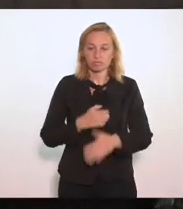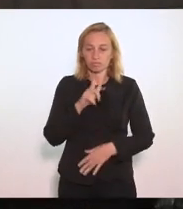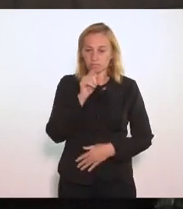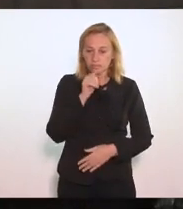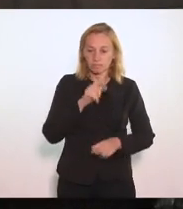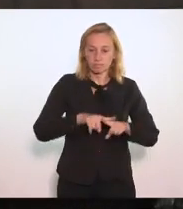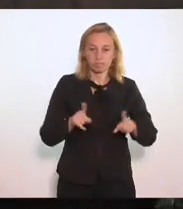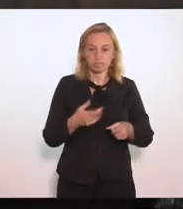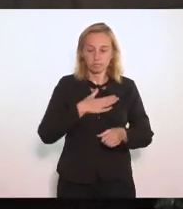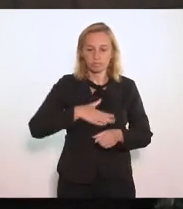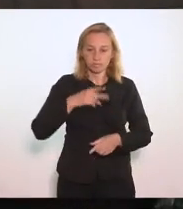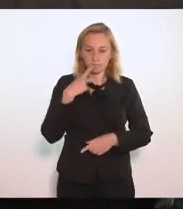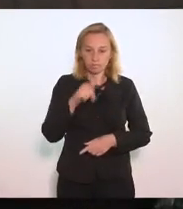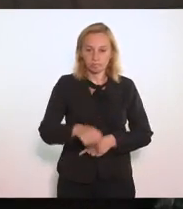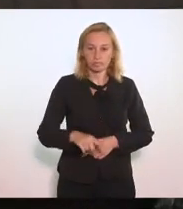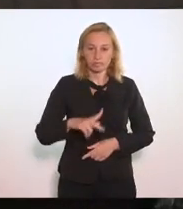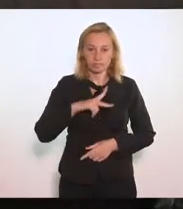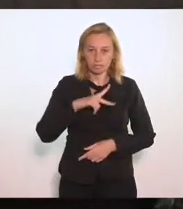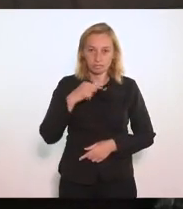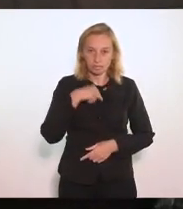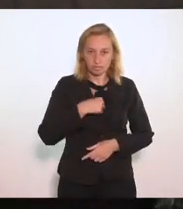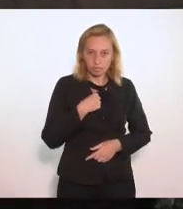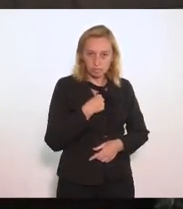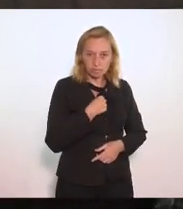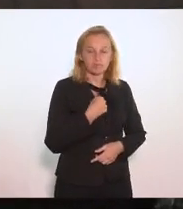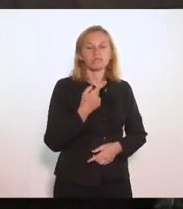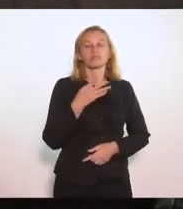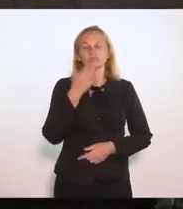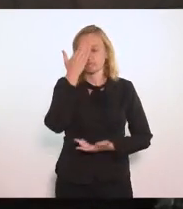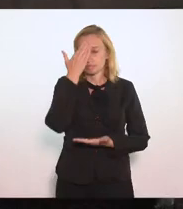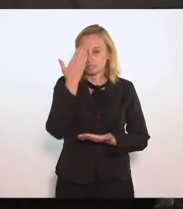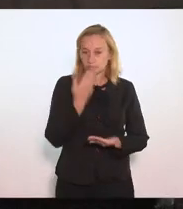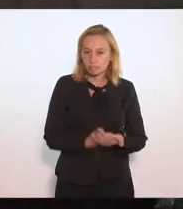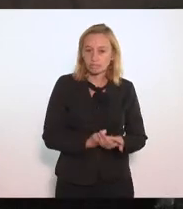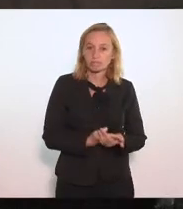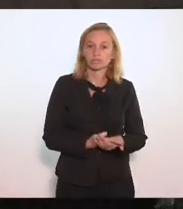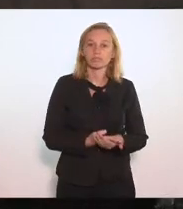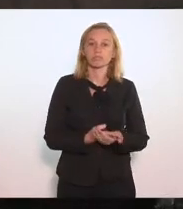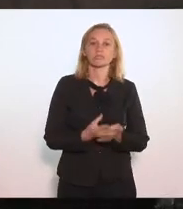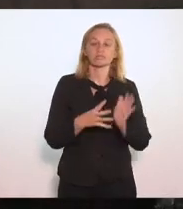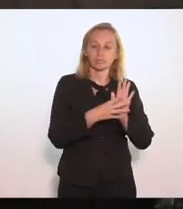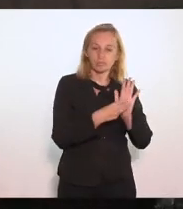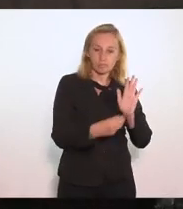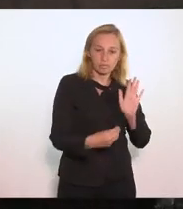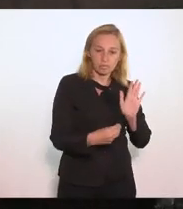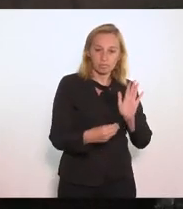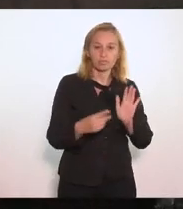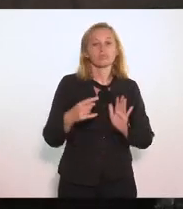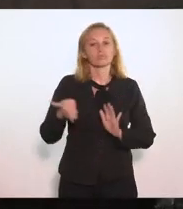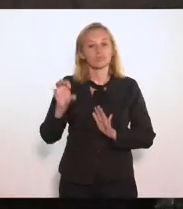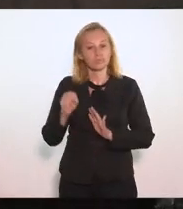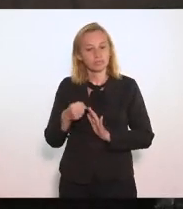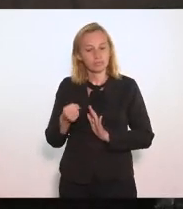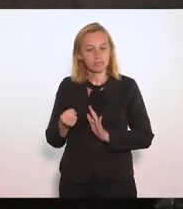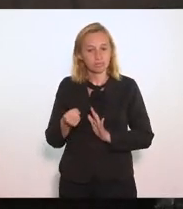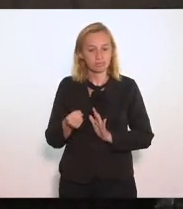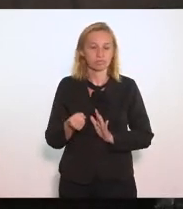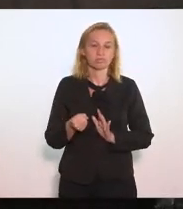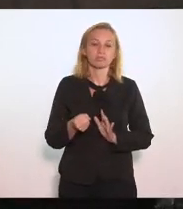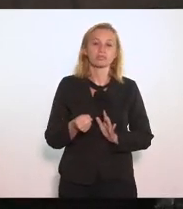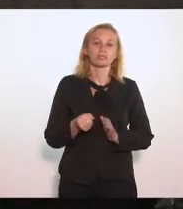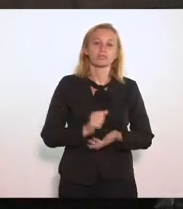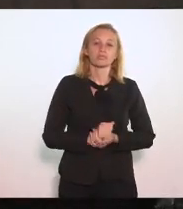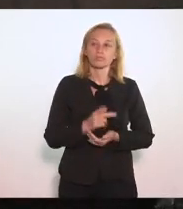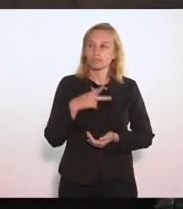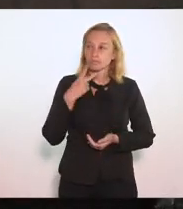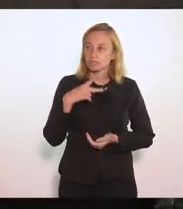Que eu Particularmente Acredito E defendo O modelo De concessão Resguardando